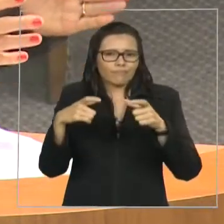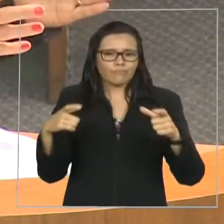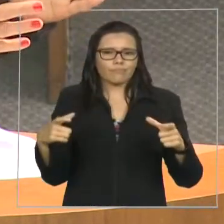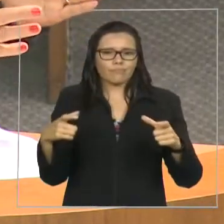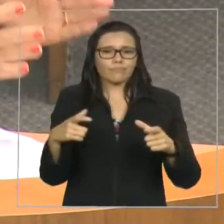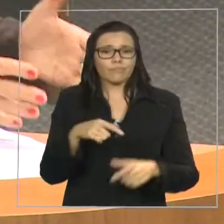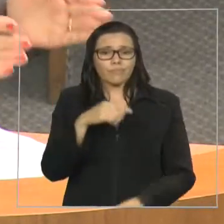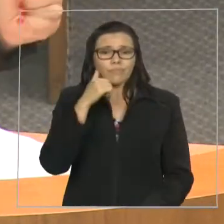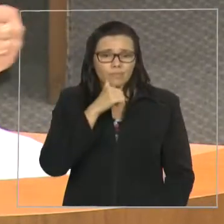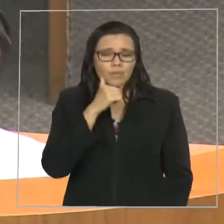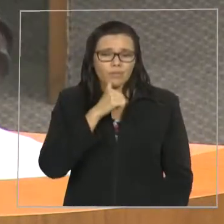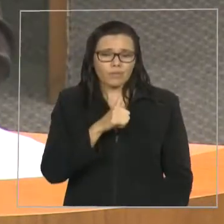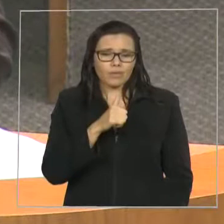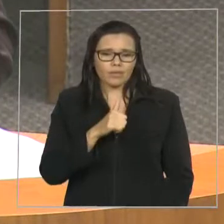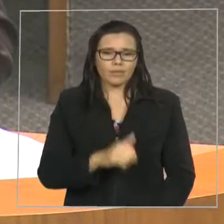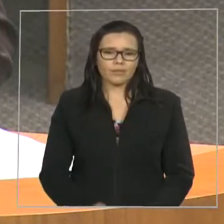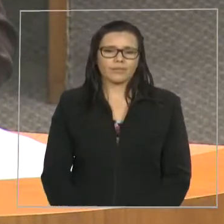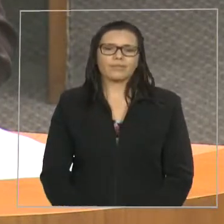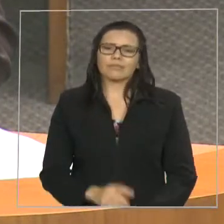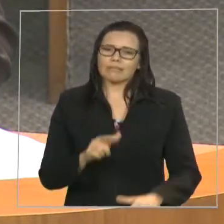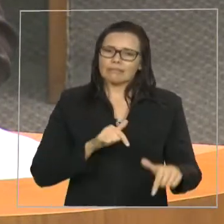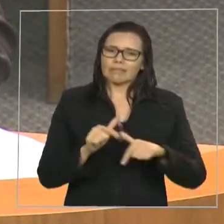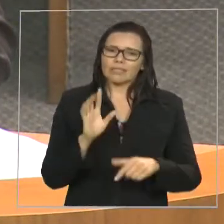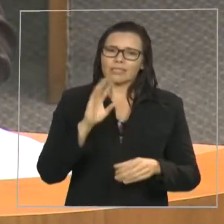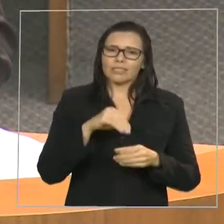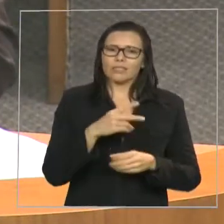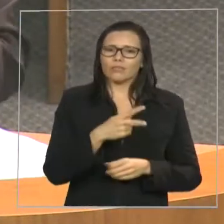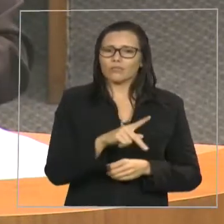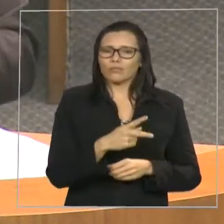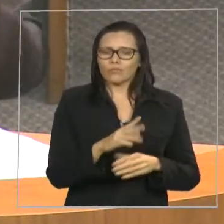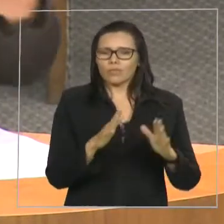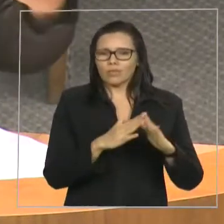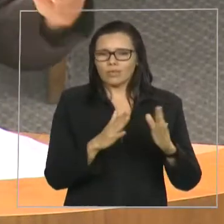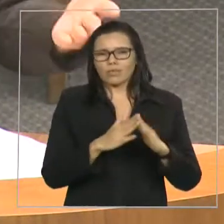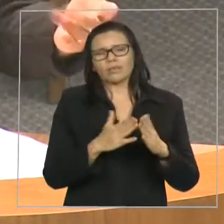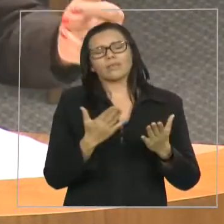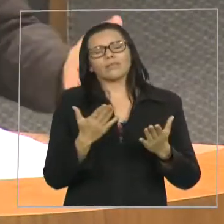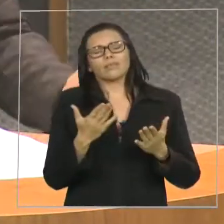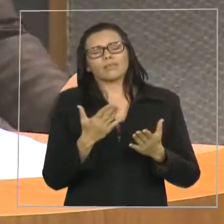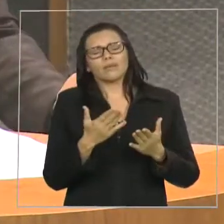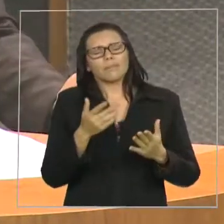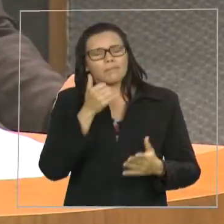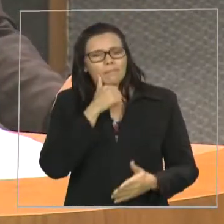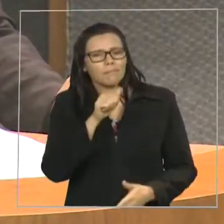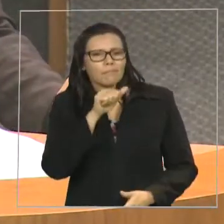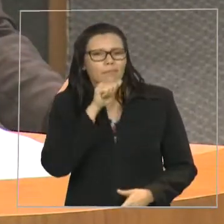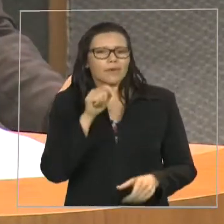donas de casa, mãe, esposa,